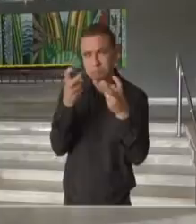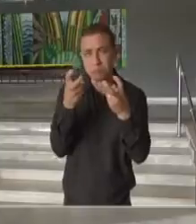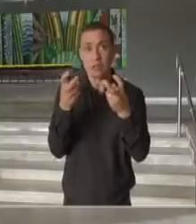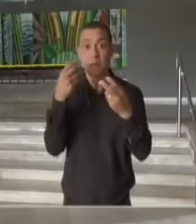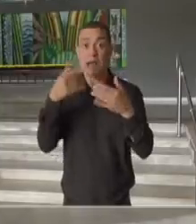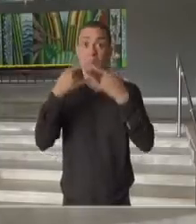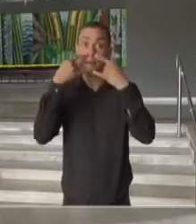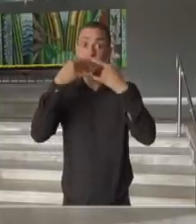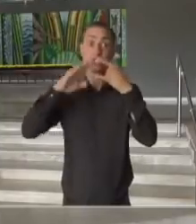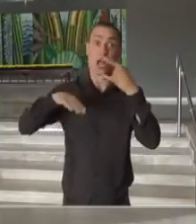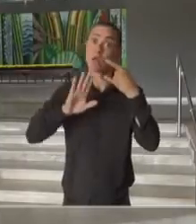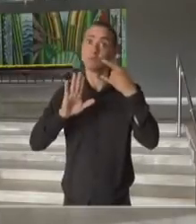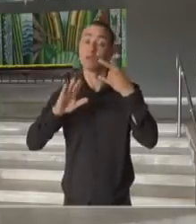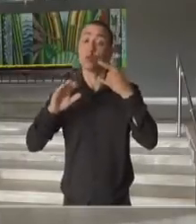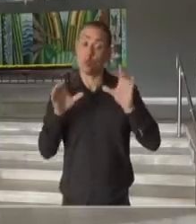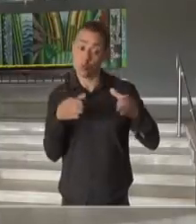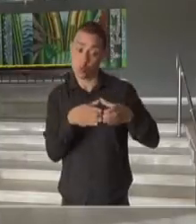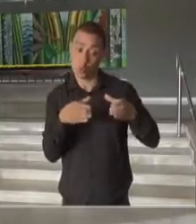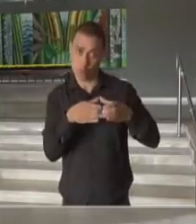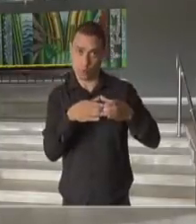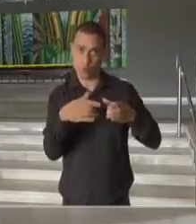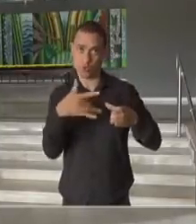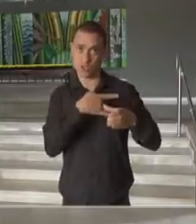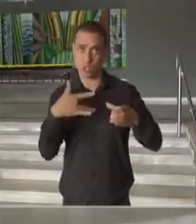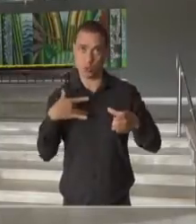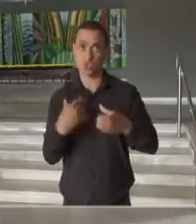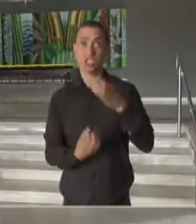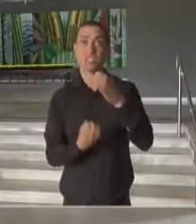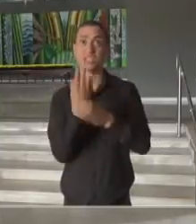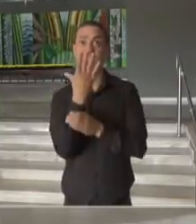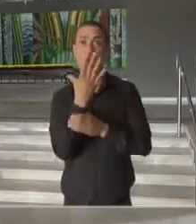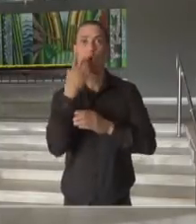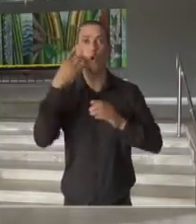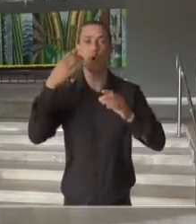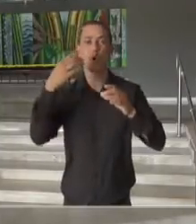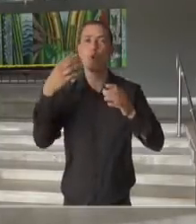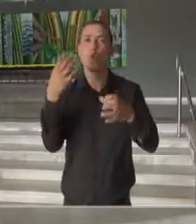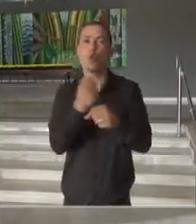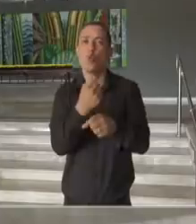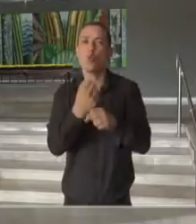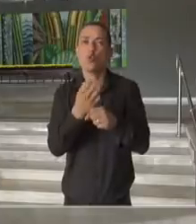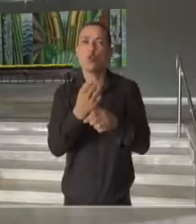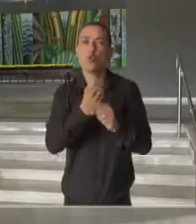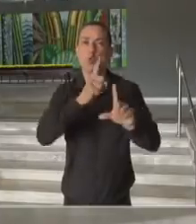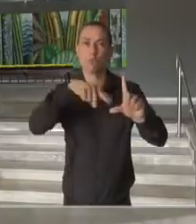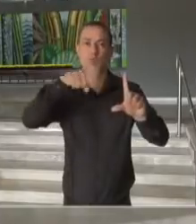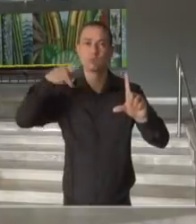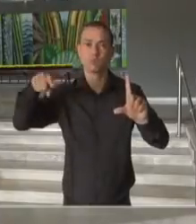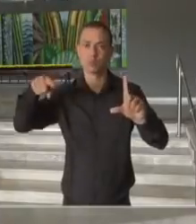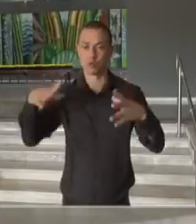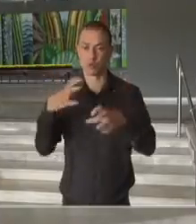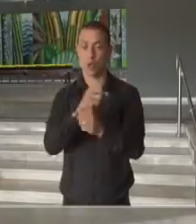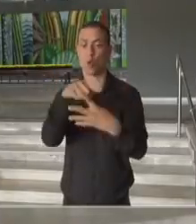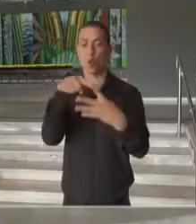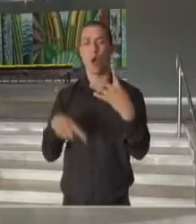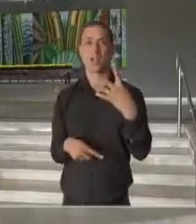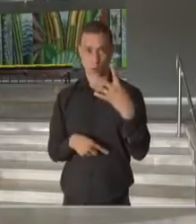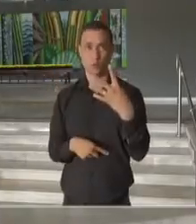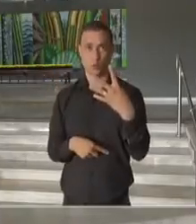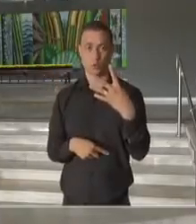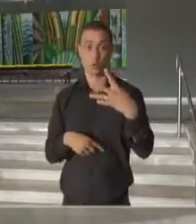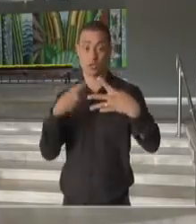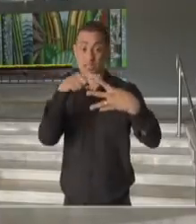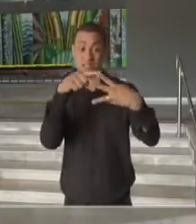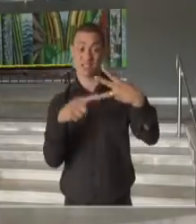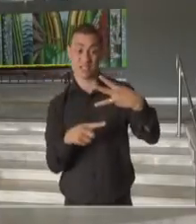das máscaras. O Comitê elaborou um conjunto de indicadores, fundamentalmente são quatro indicadores, três